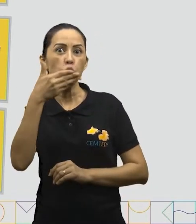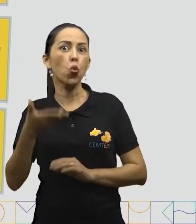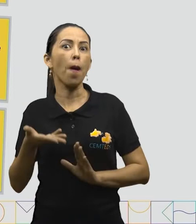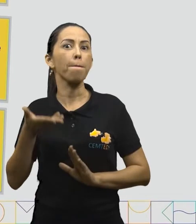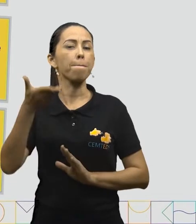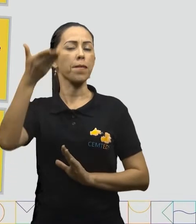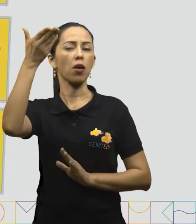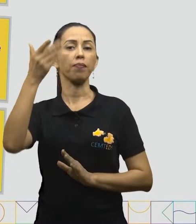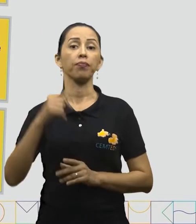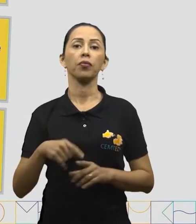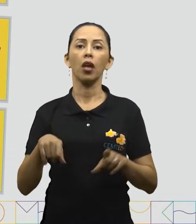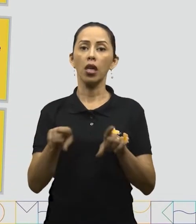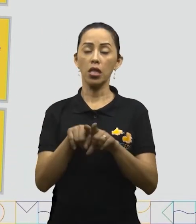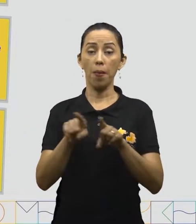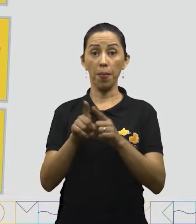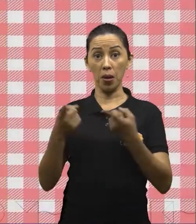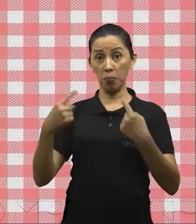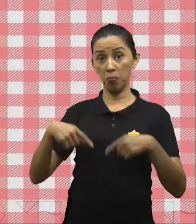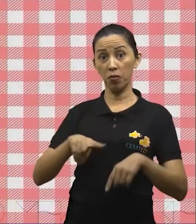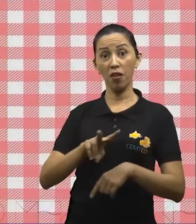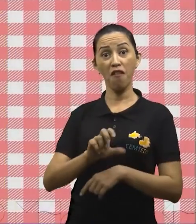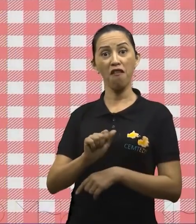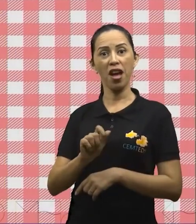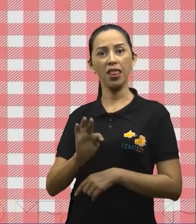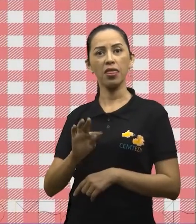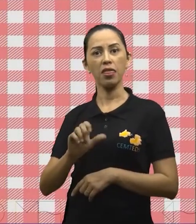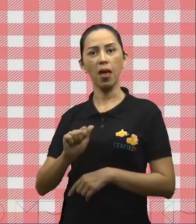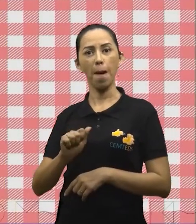calórico. Vamos ao jogo! Vamos!